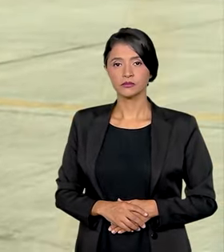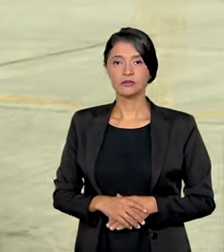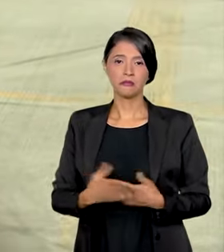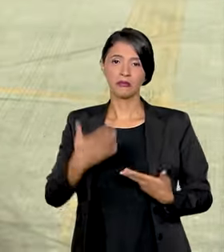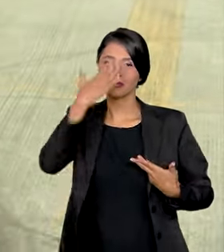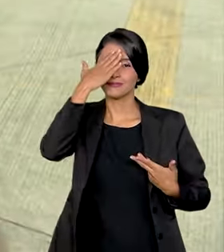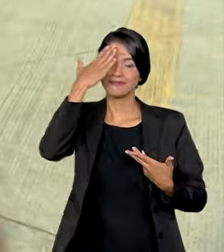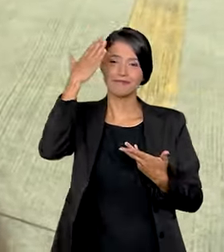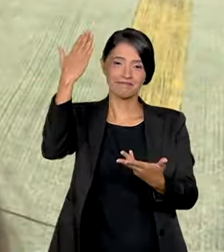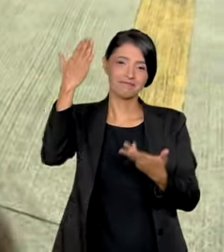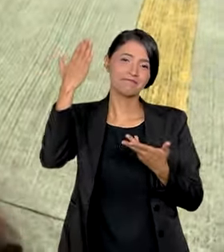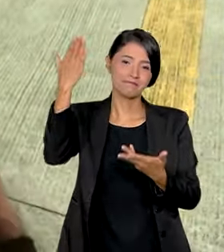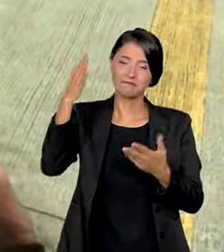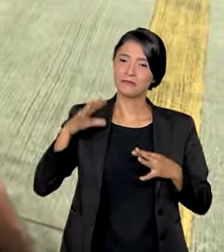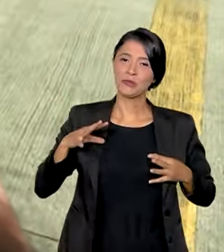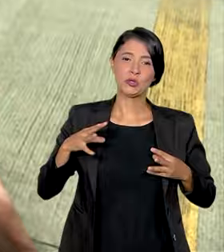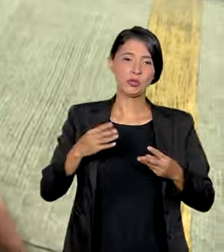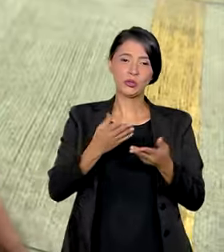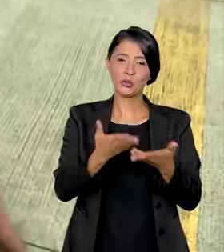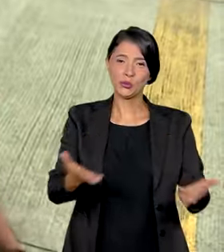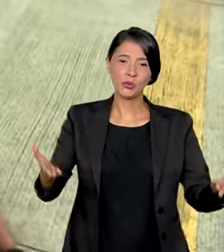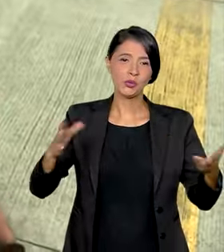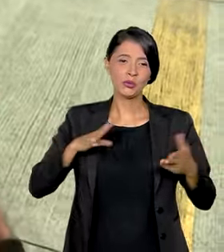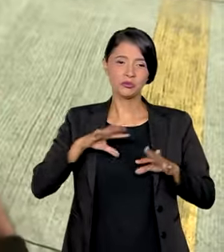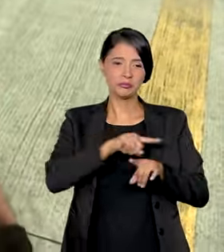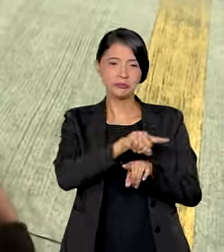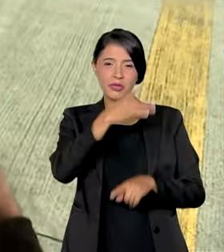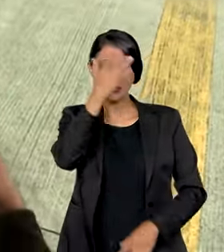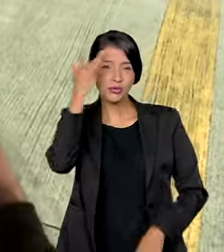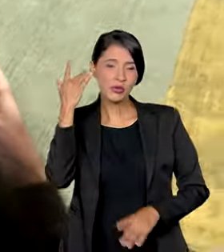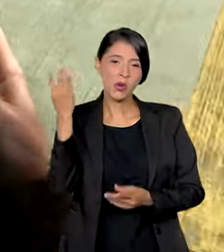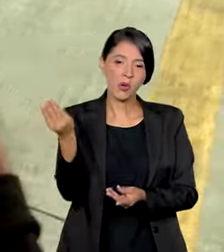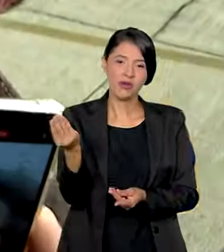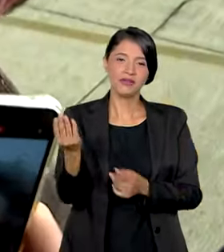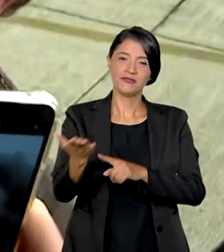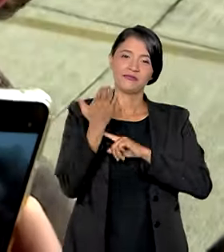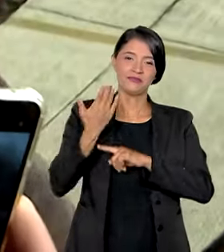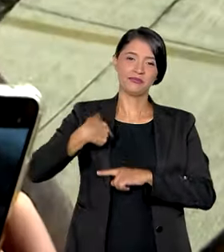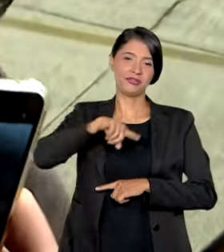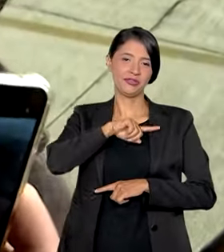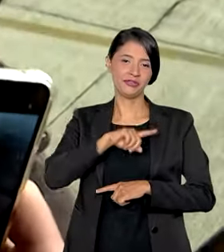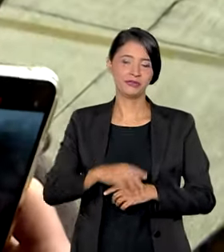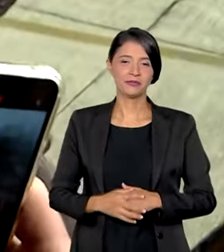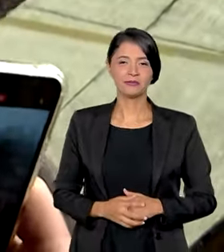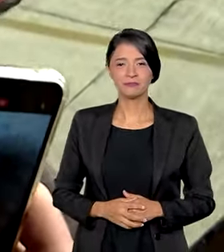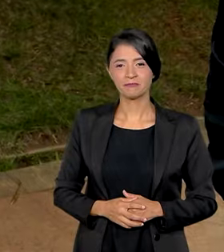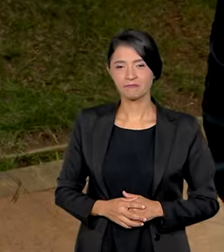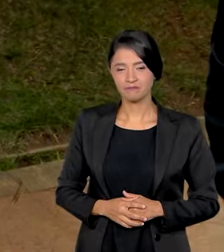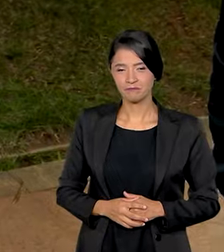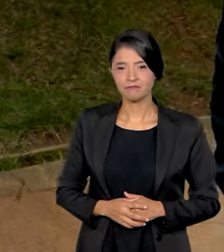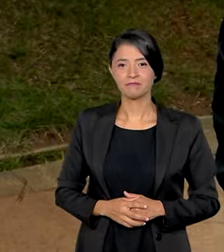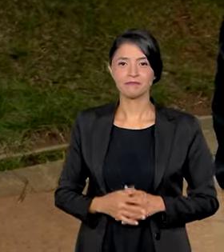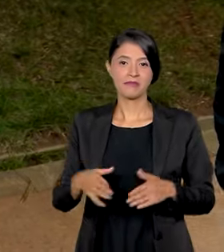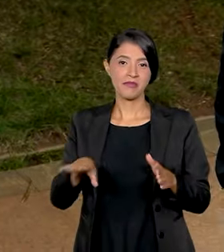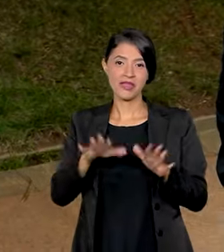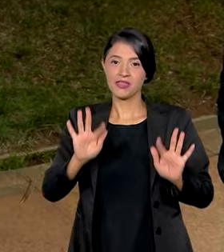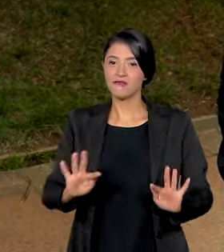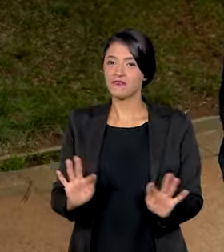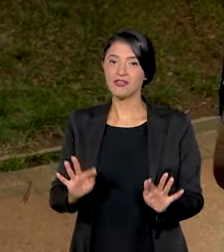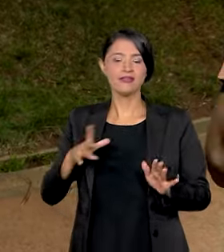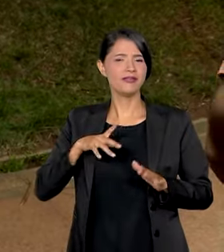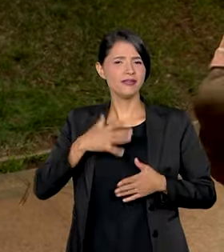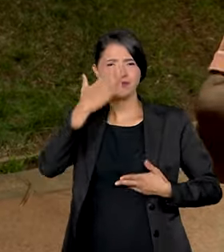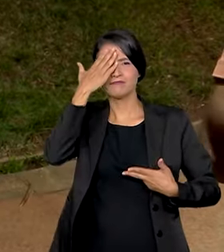E aqui chegamos